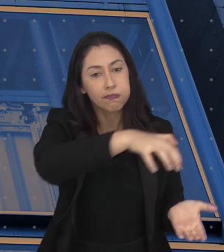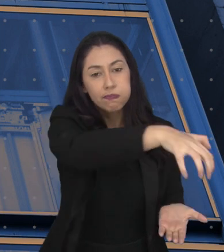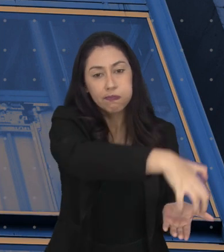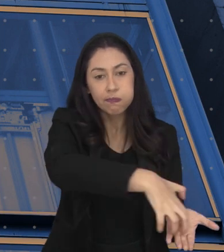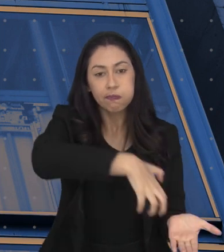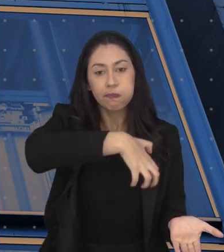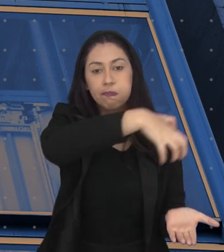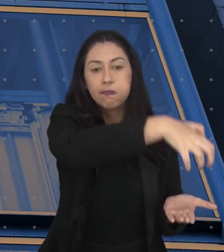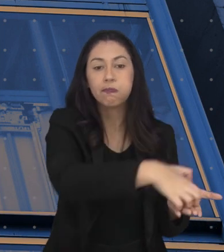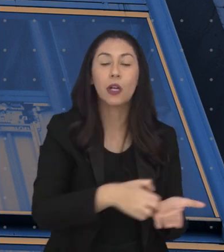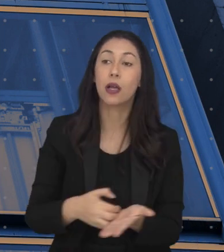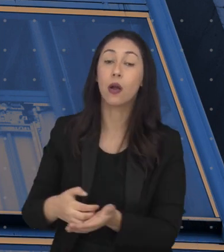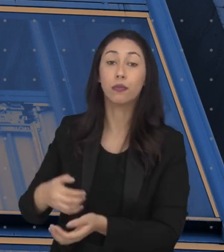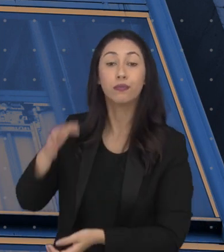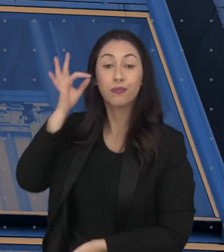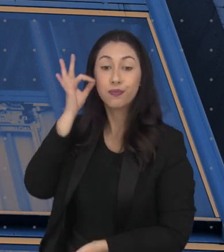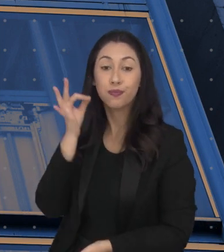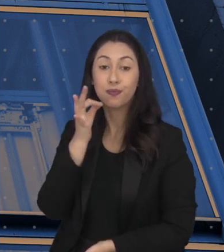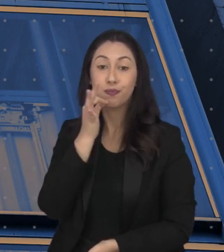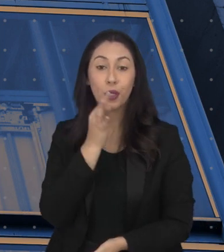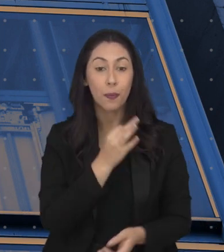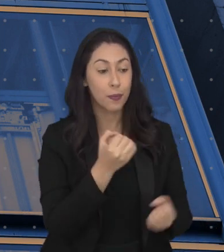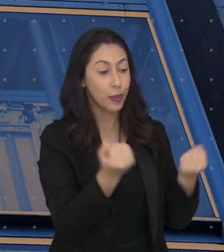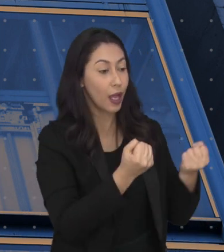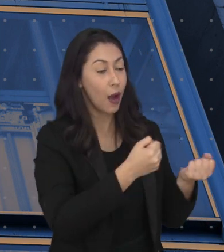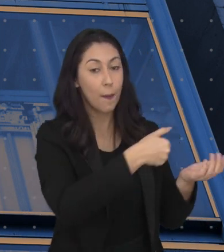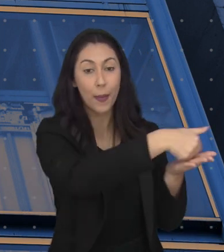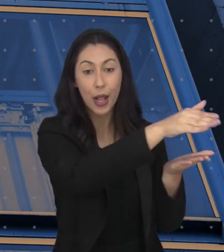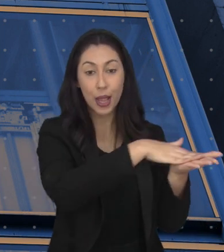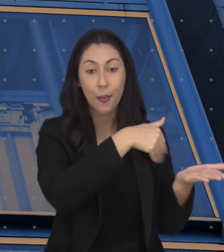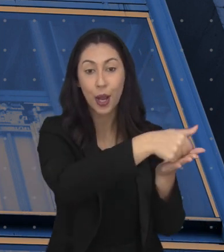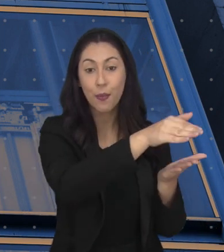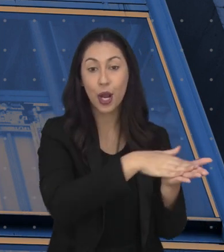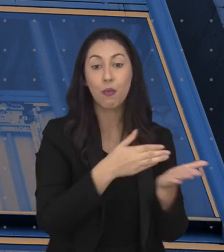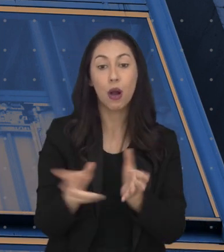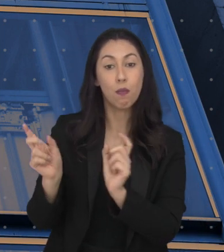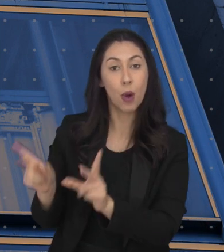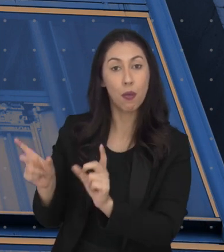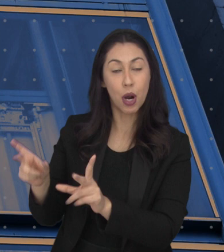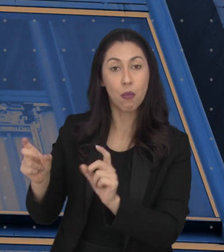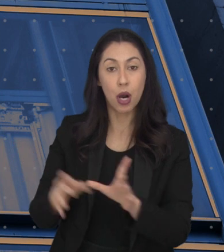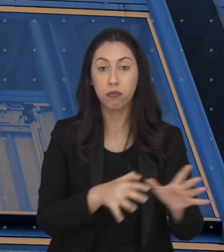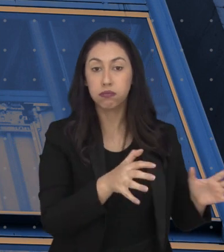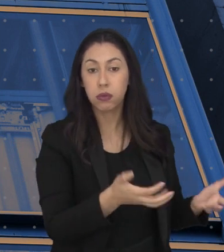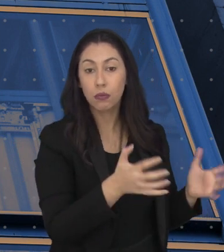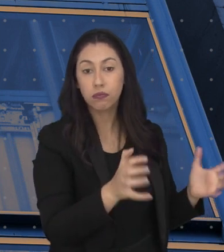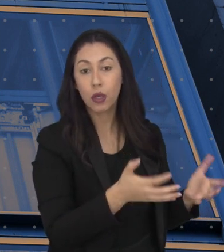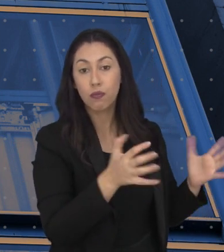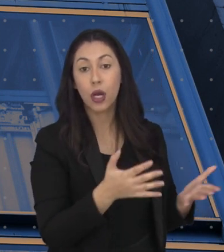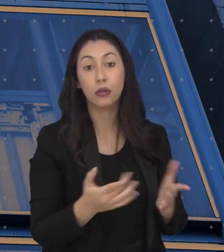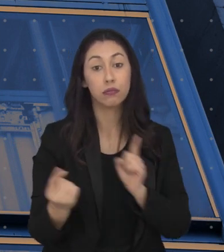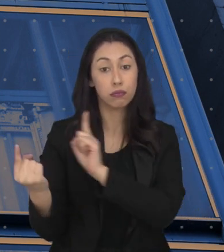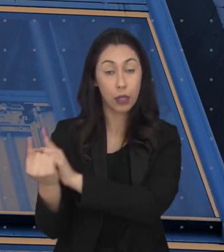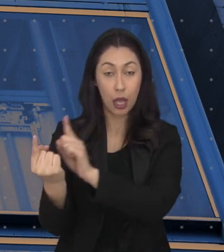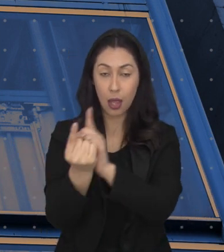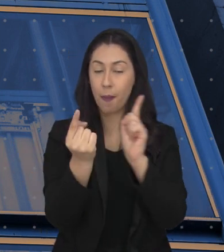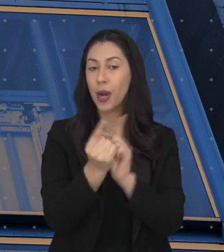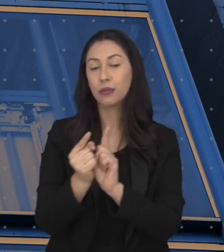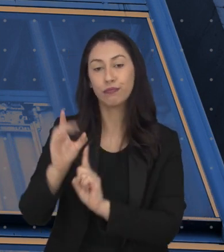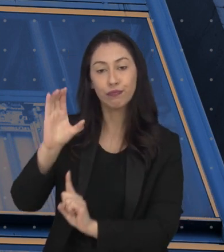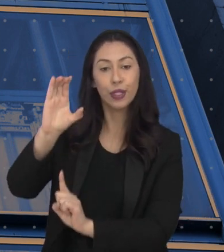telemarketing, pintor de automóveis, promotor de vendas, saladeiro, supervisor de atendimento ao cliente,